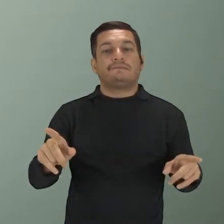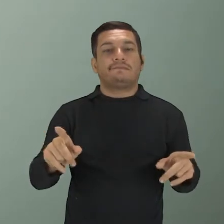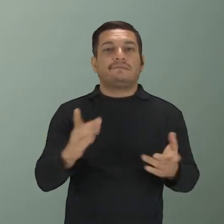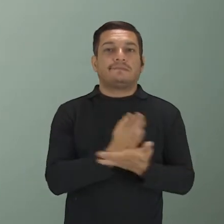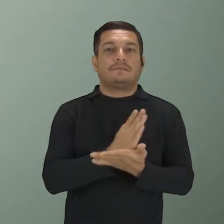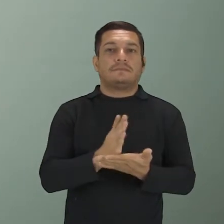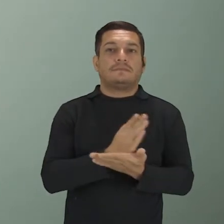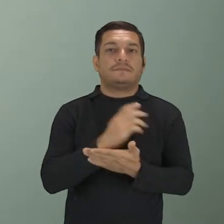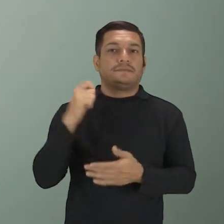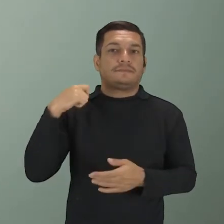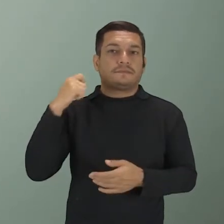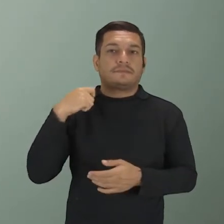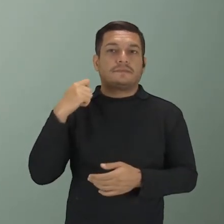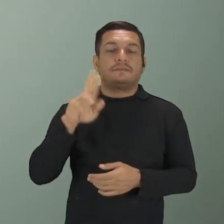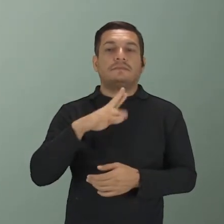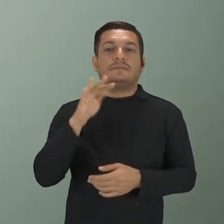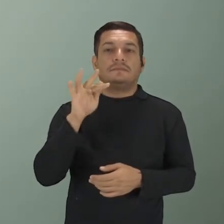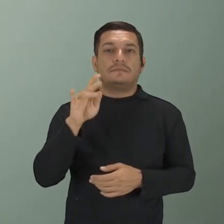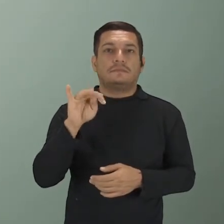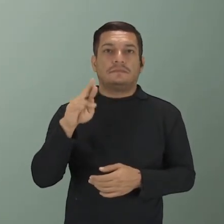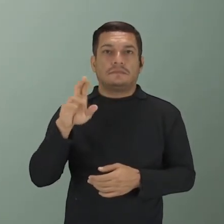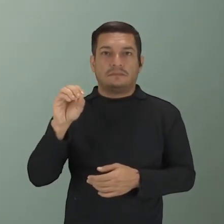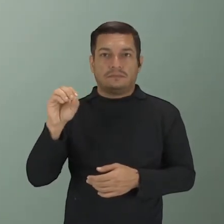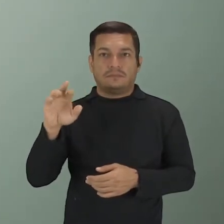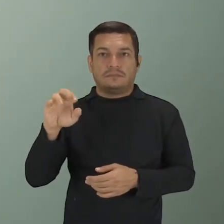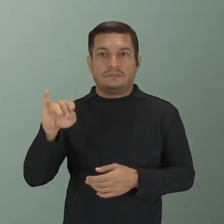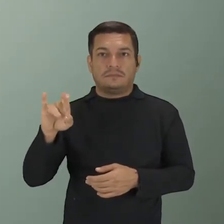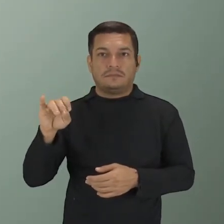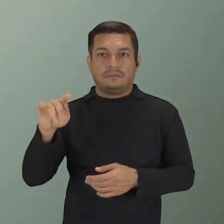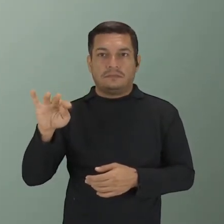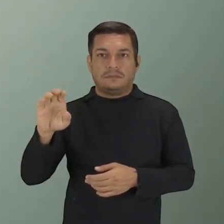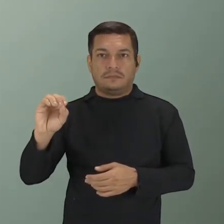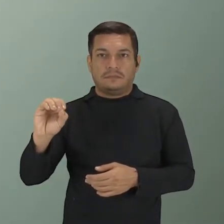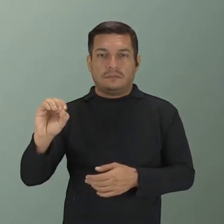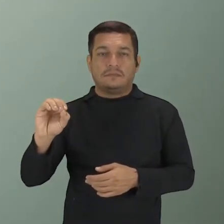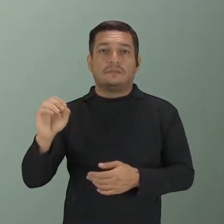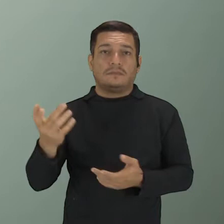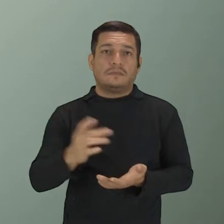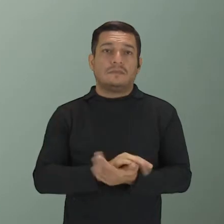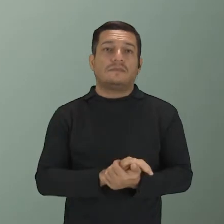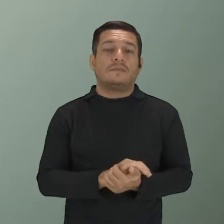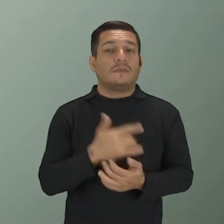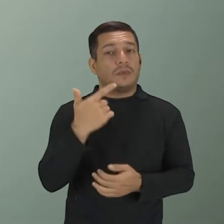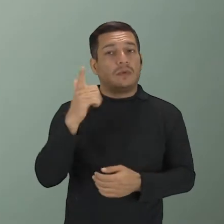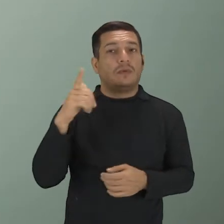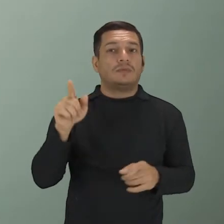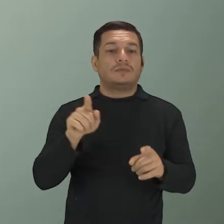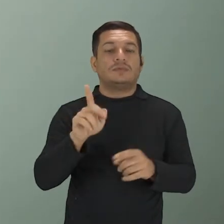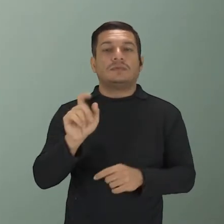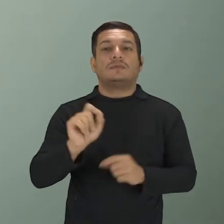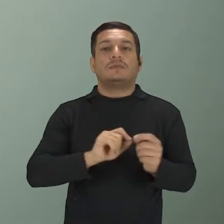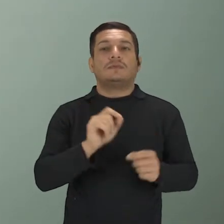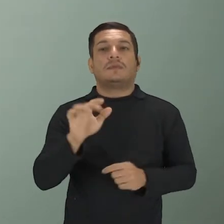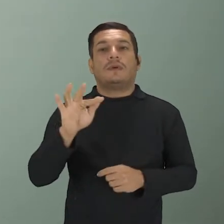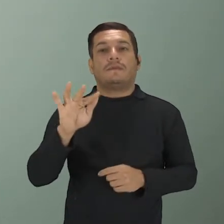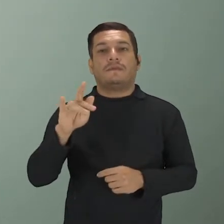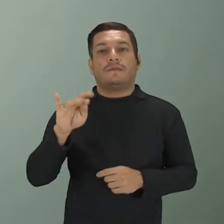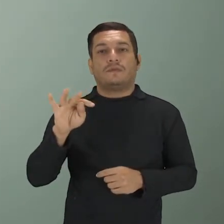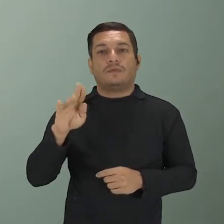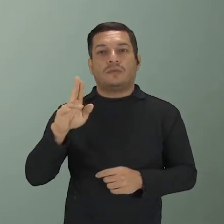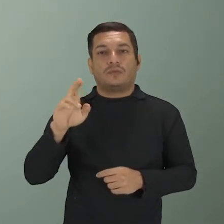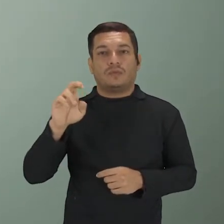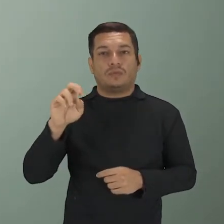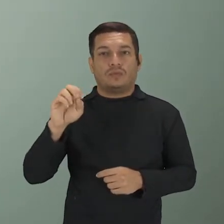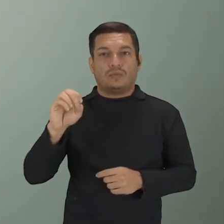Alguns autores chamam de futuro imediato, immediate future, tá? Ou outros chamam só de futuro